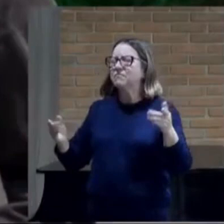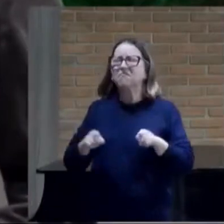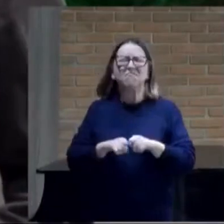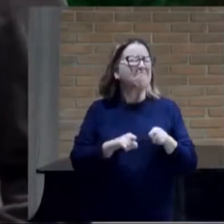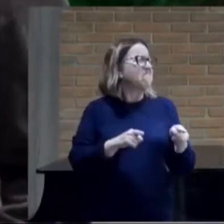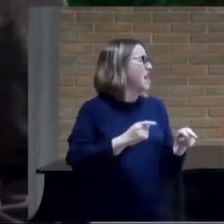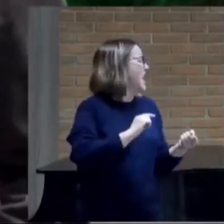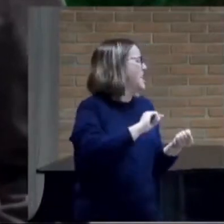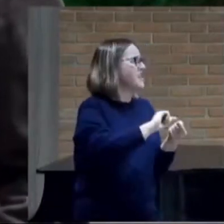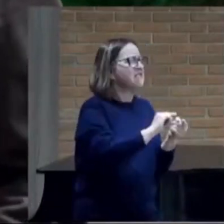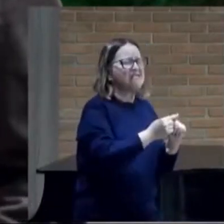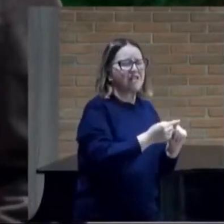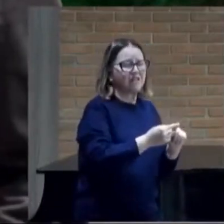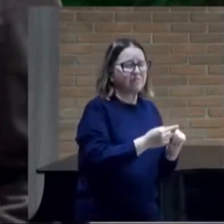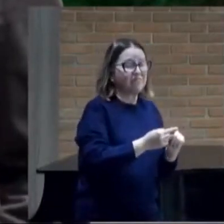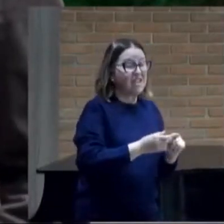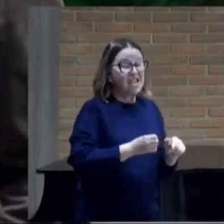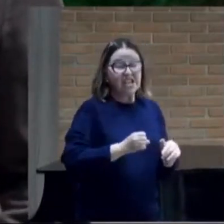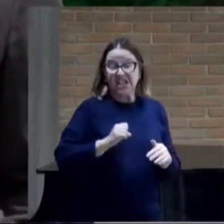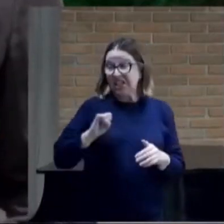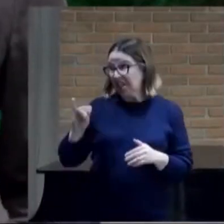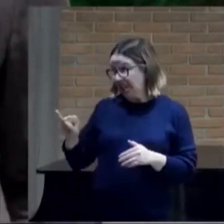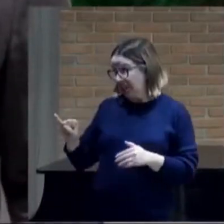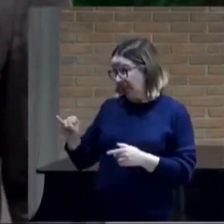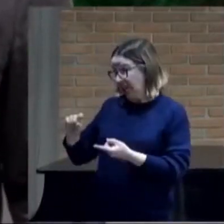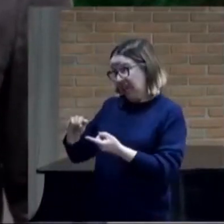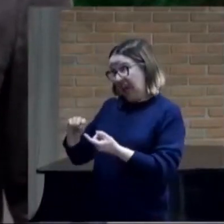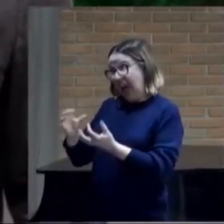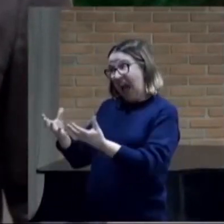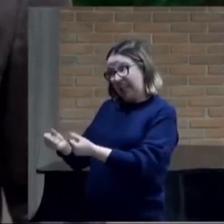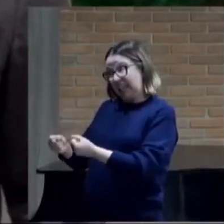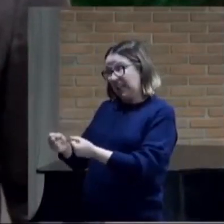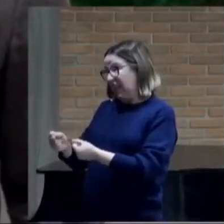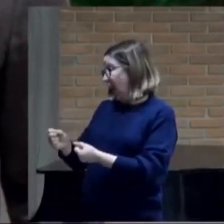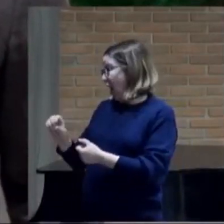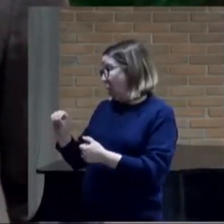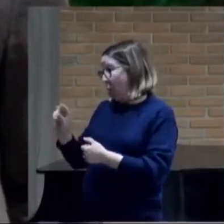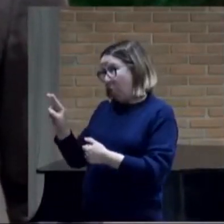concordo Eu digo, a senhora concordando ou não Essa é a palavra de Deus